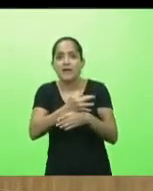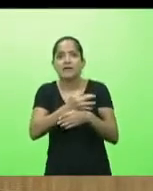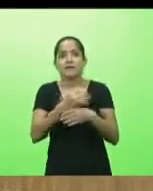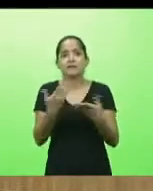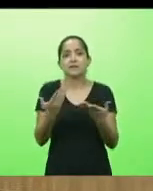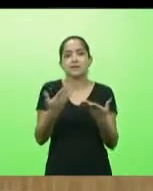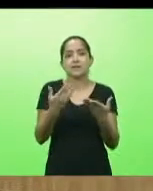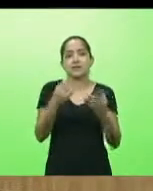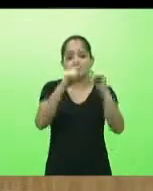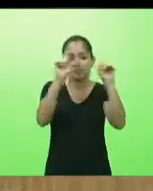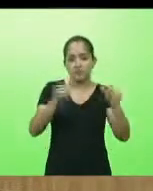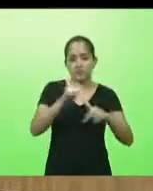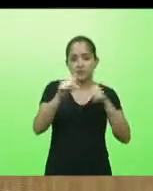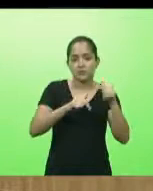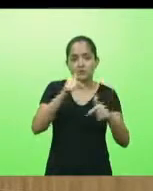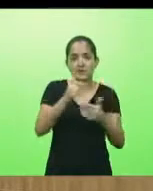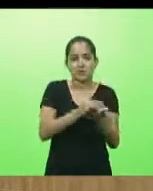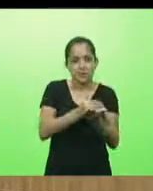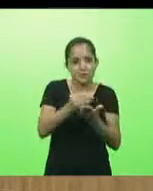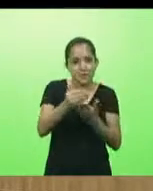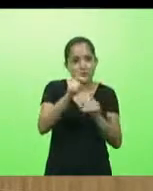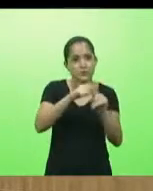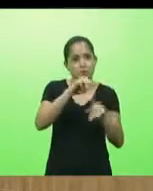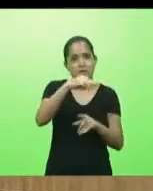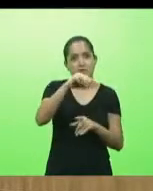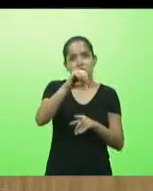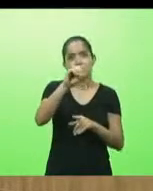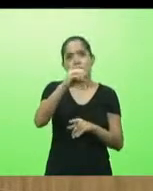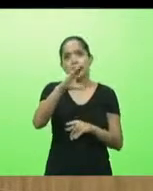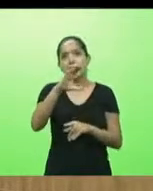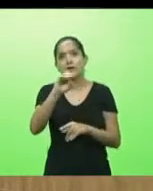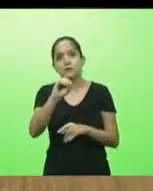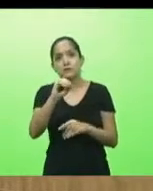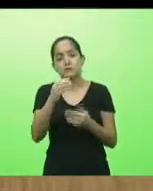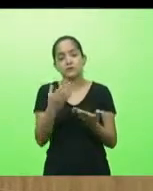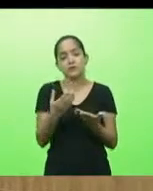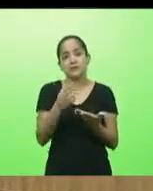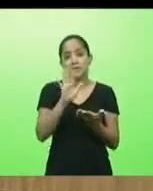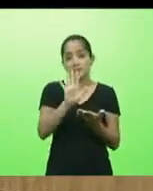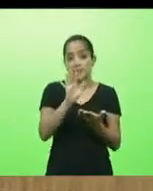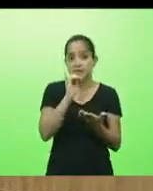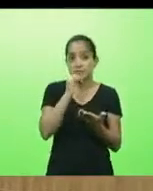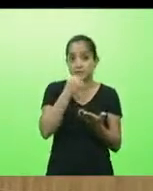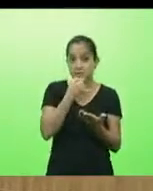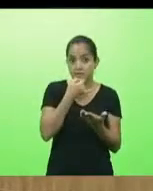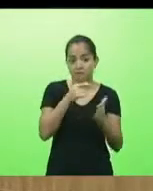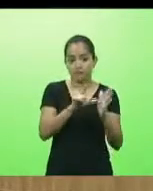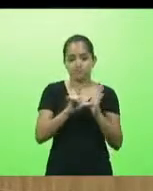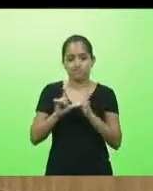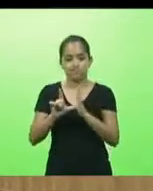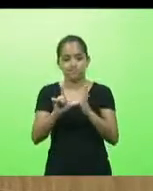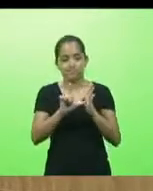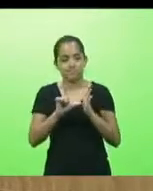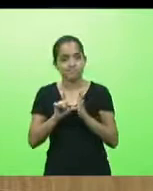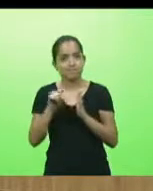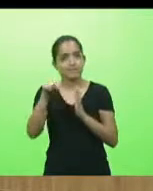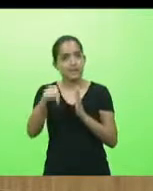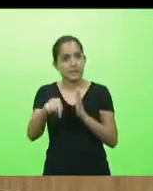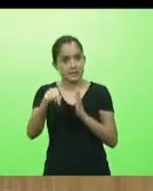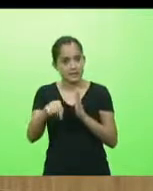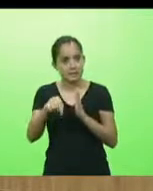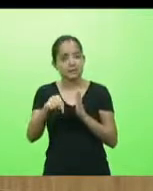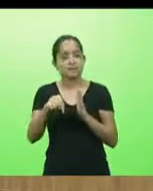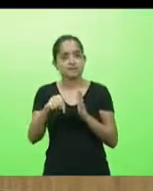do mês de março. Então, parabéns pelo assunto e infelizmente o comércio varejista em Santa Catarina pede